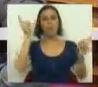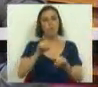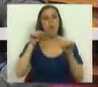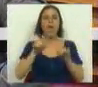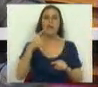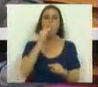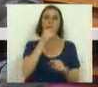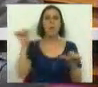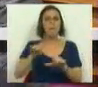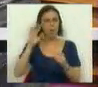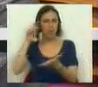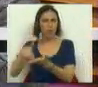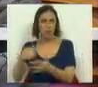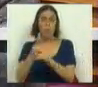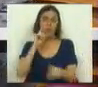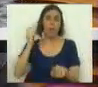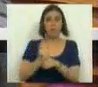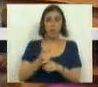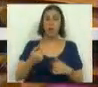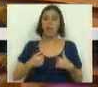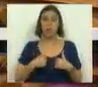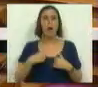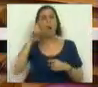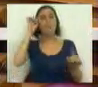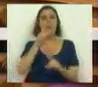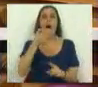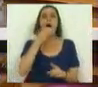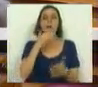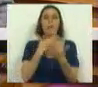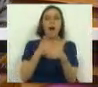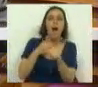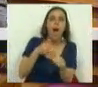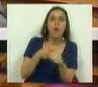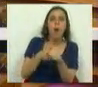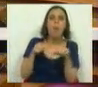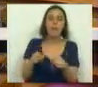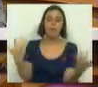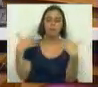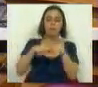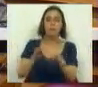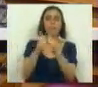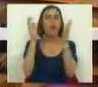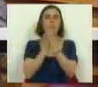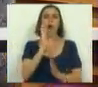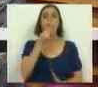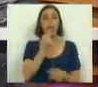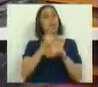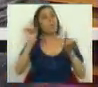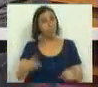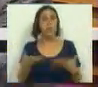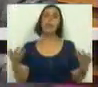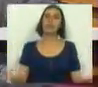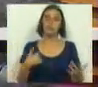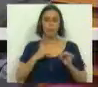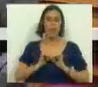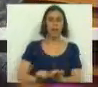professor que tem alunos com maus resultados porque é exigente. O que temos que ter são professores que permitem o acompanhamento e a integração de todos os alunos. Por isso é que